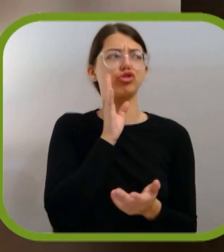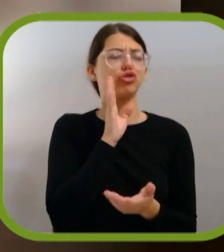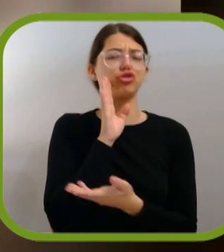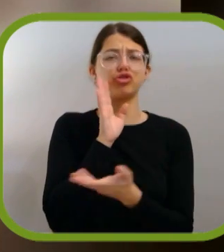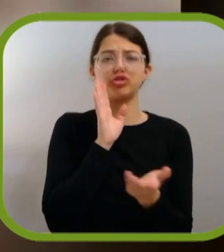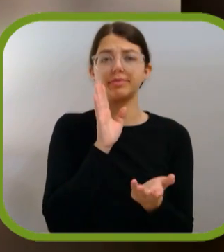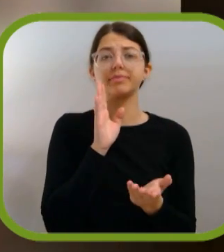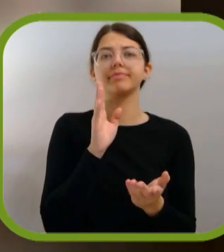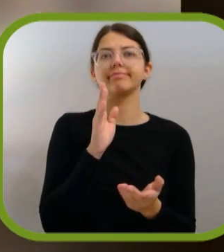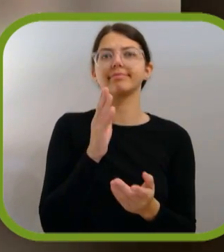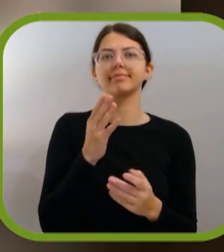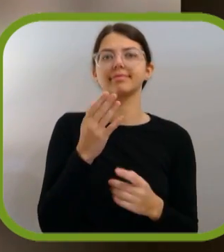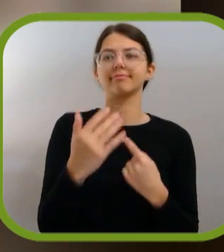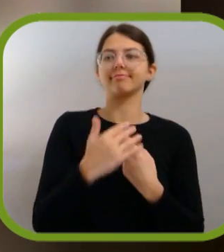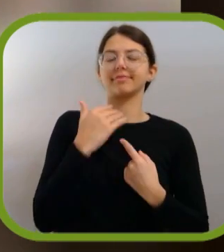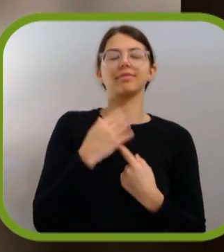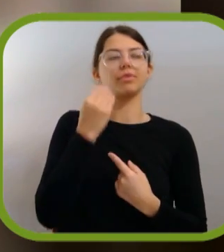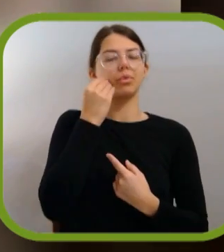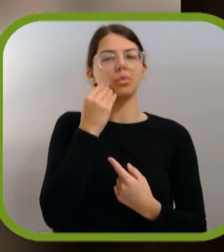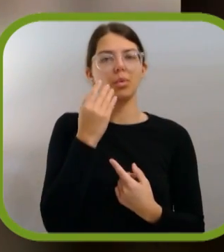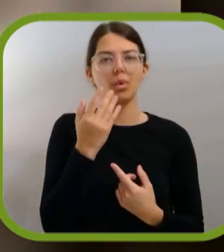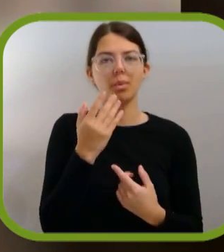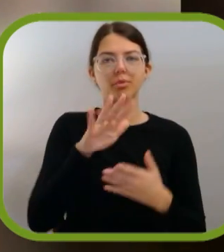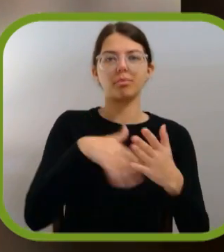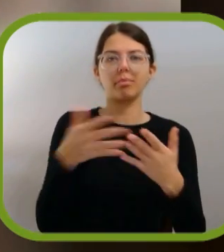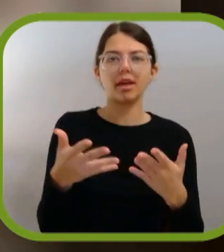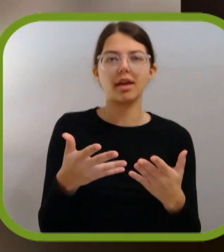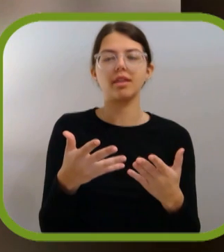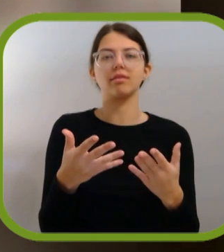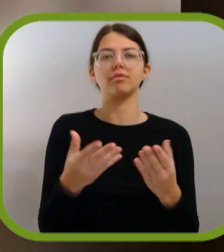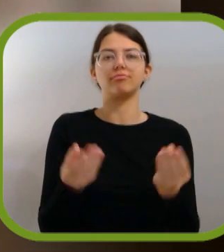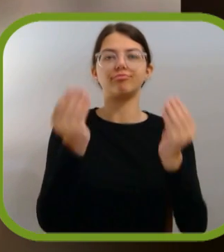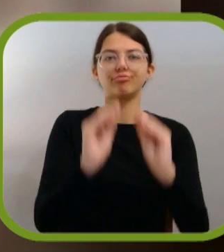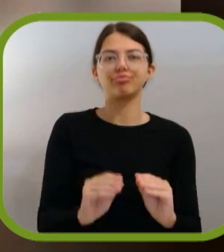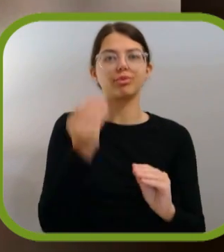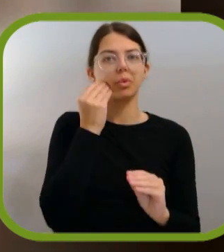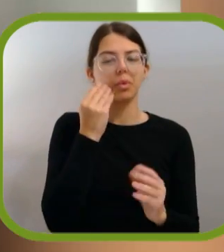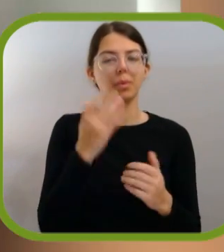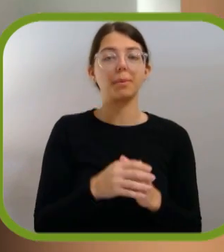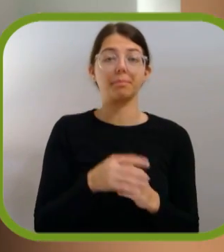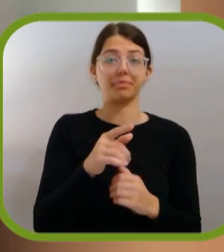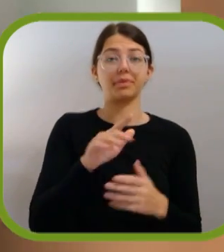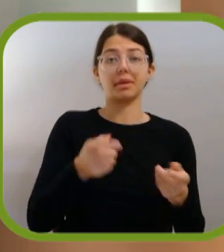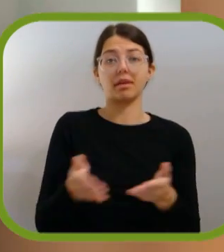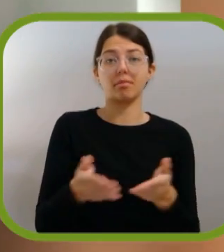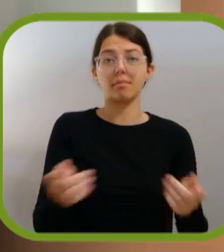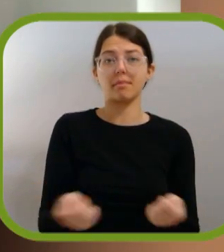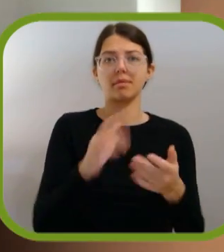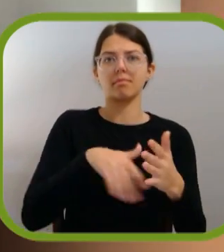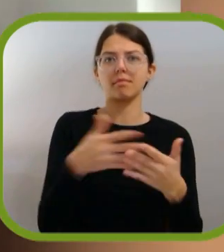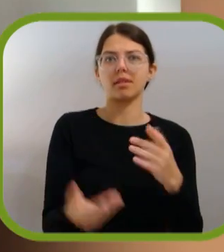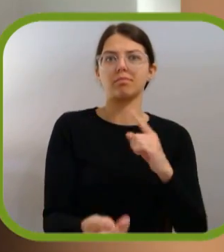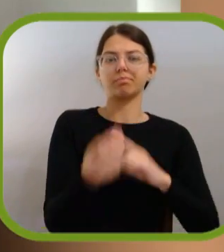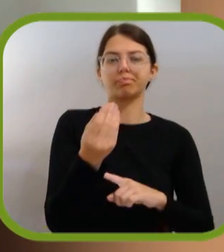onde já se viu quase tudo, como é que surge inspiração para inovar e atualizar o plano de marketing turístico? Um plano de marketing tem que ser um plano